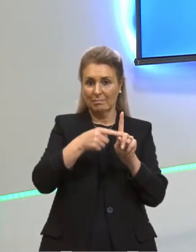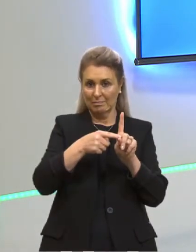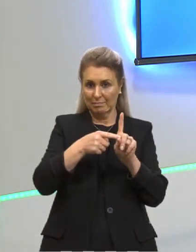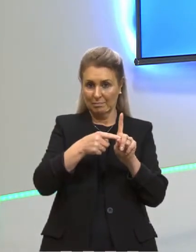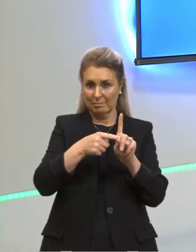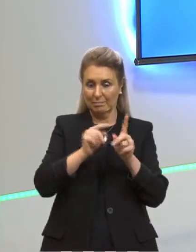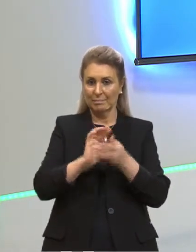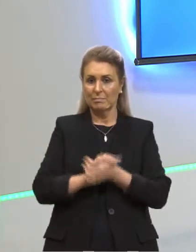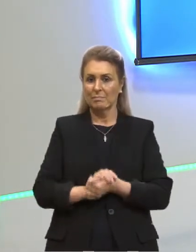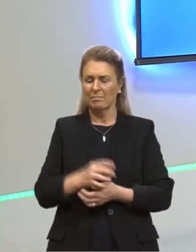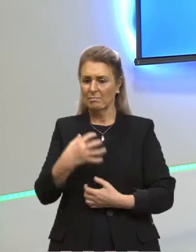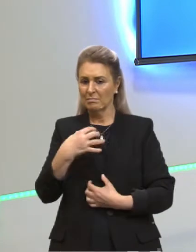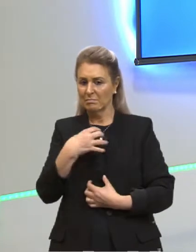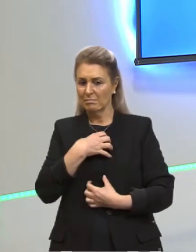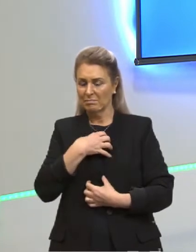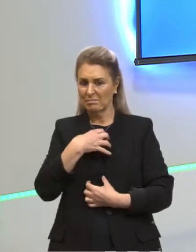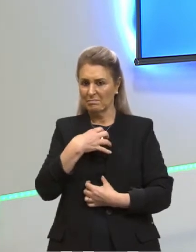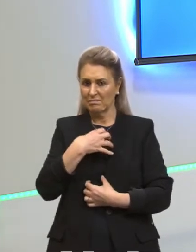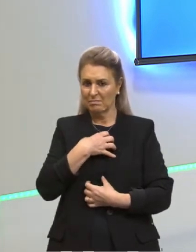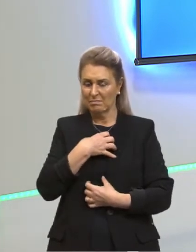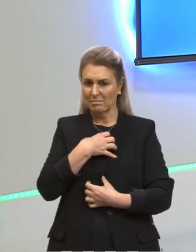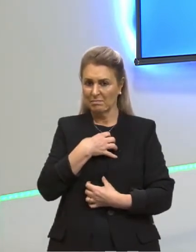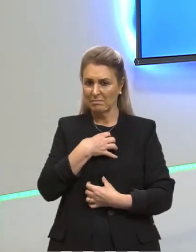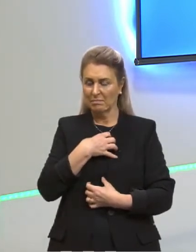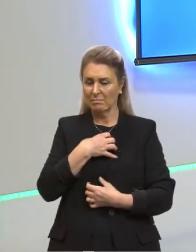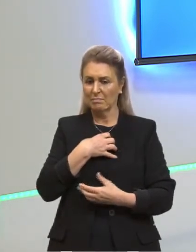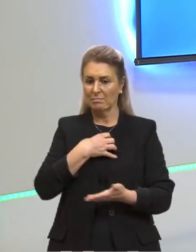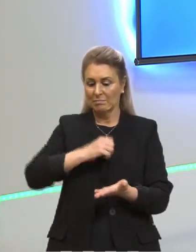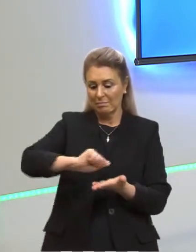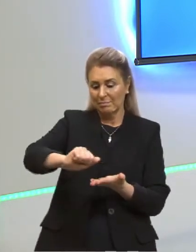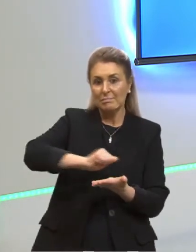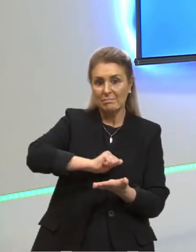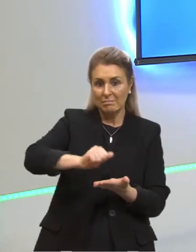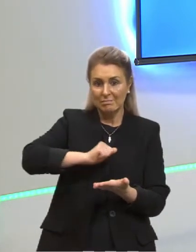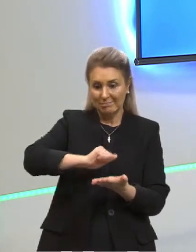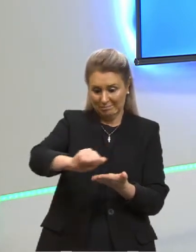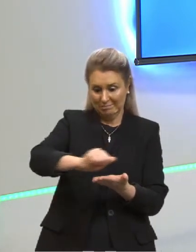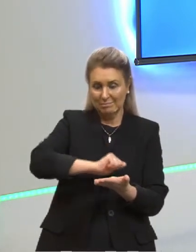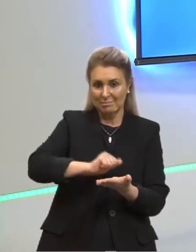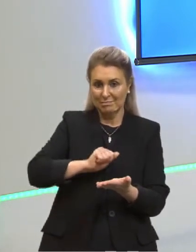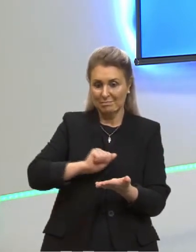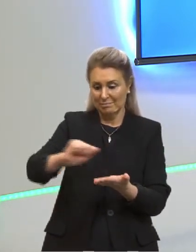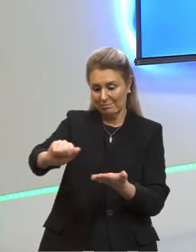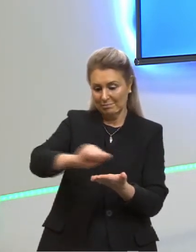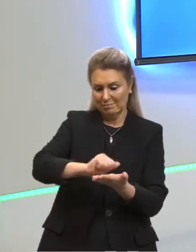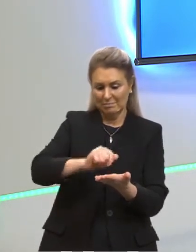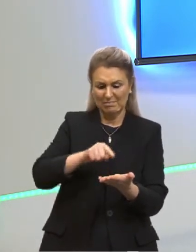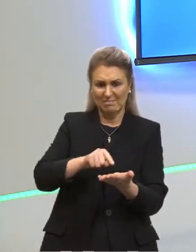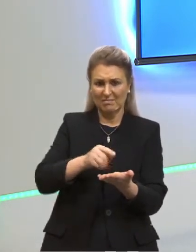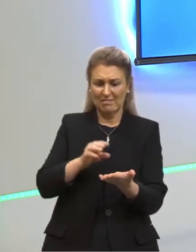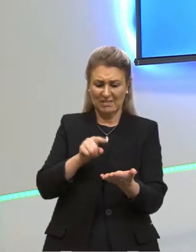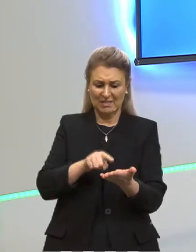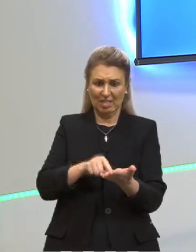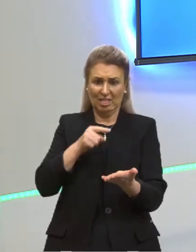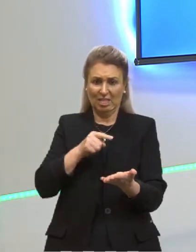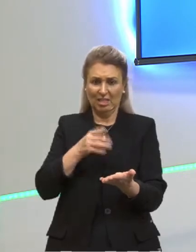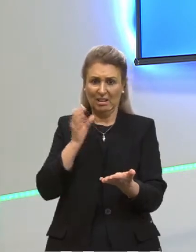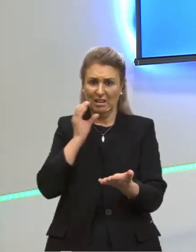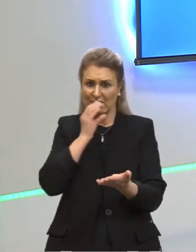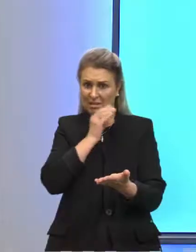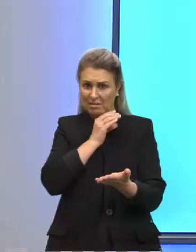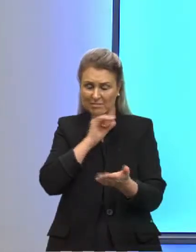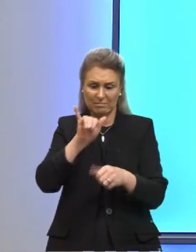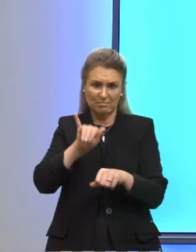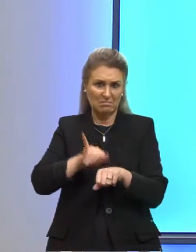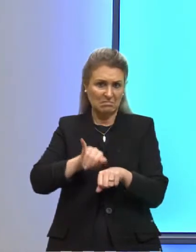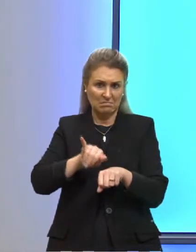Quando a gente sente alguma coisa se aquecer, como o ferro elétrico, a gente está ligado o ferro, tu bota a mão ali. Então, um corpo,